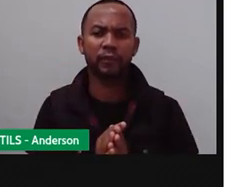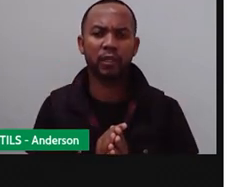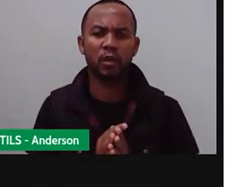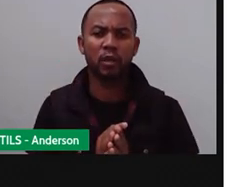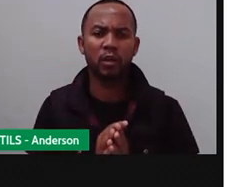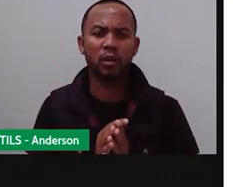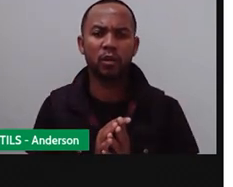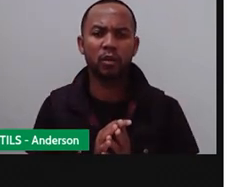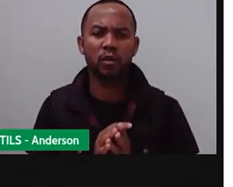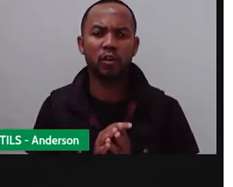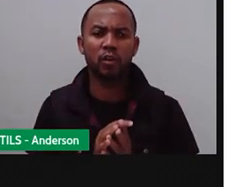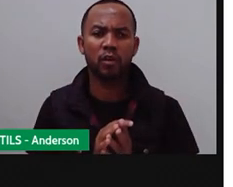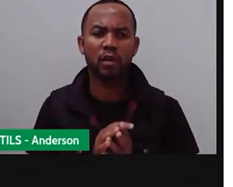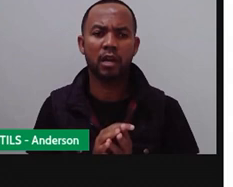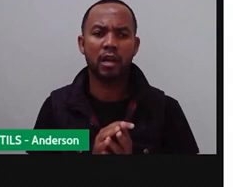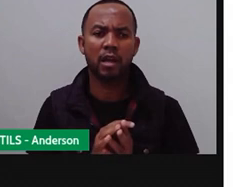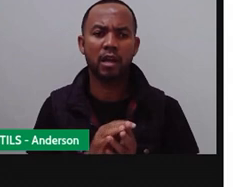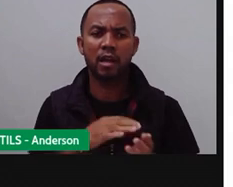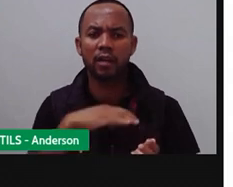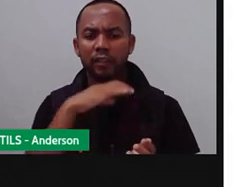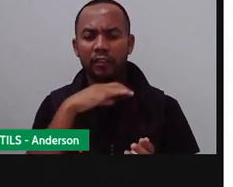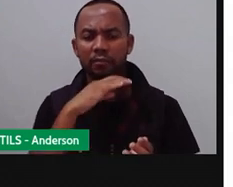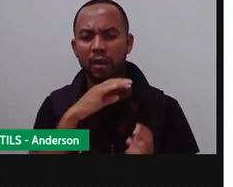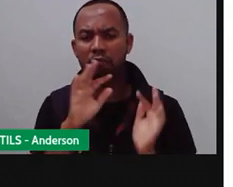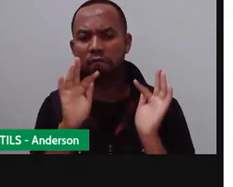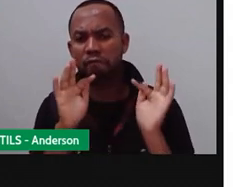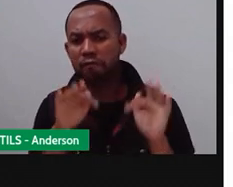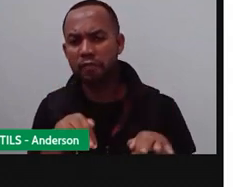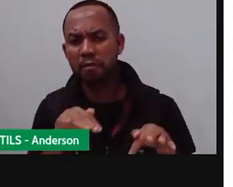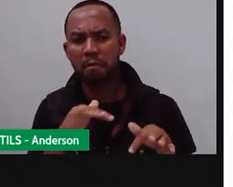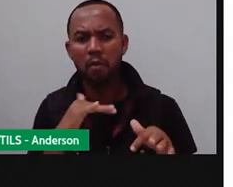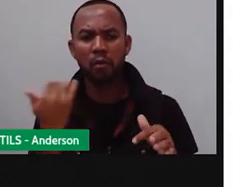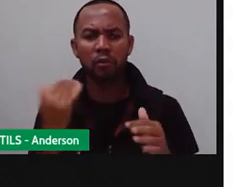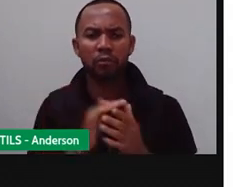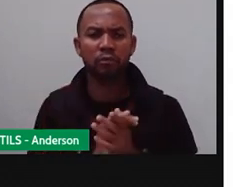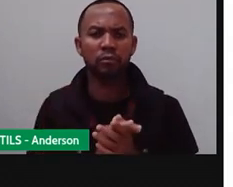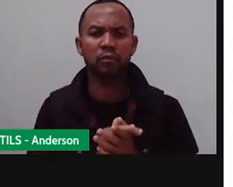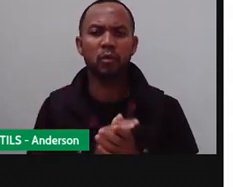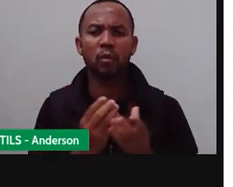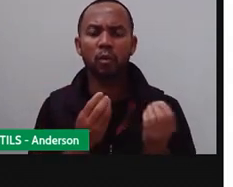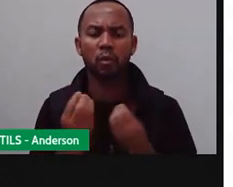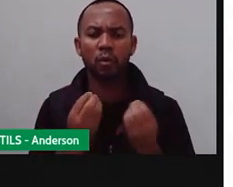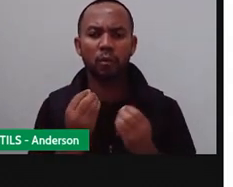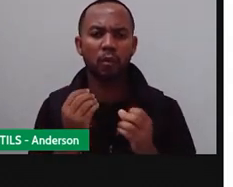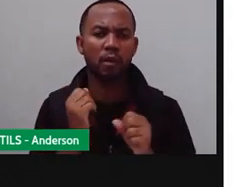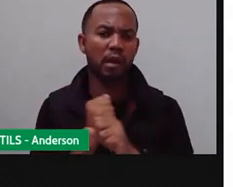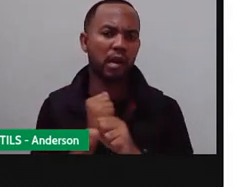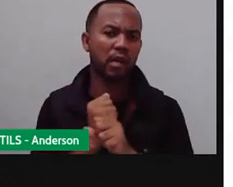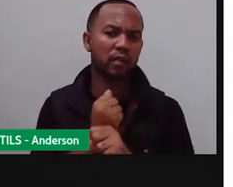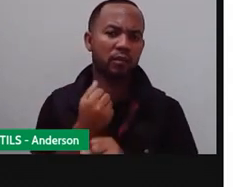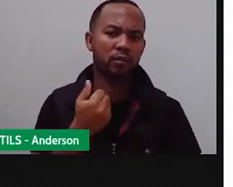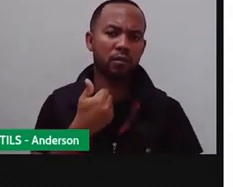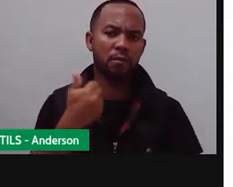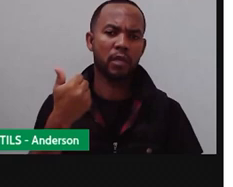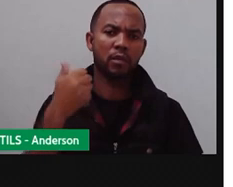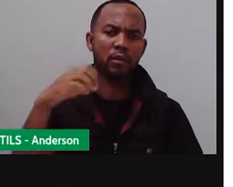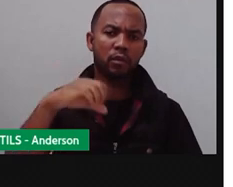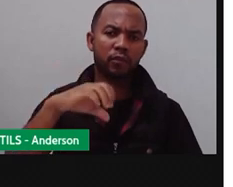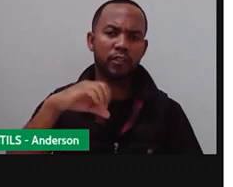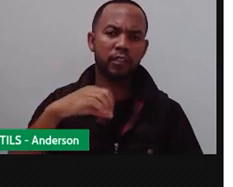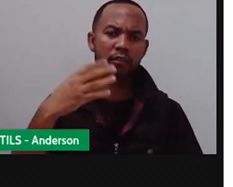animal está morto. O padrão foi criado em 1994 para substituir outro,